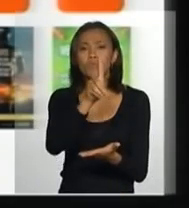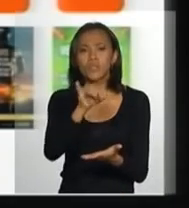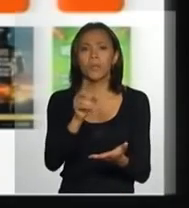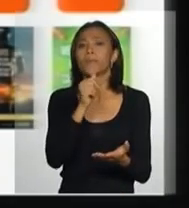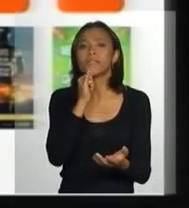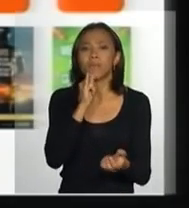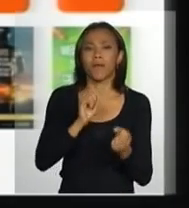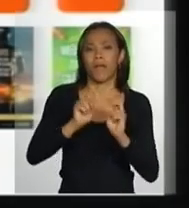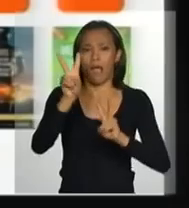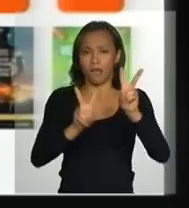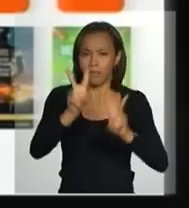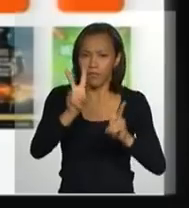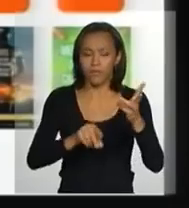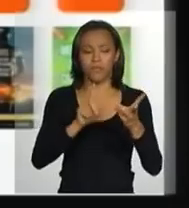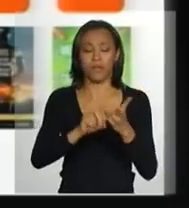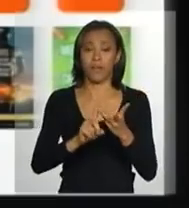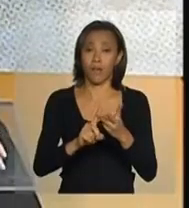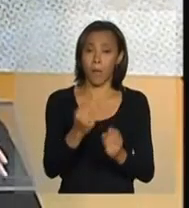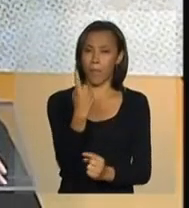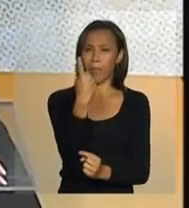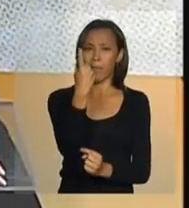carnaval, fim de ano,